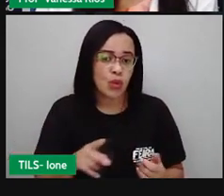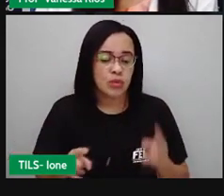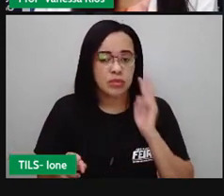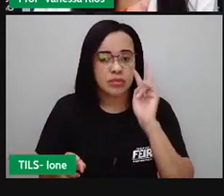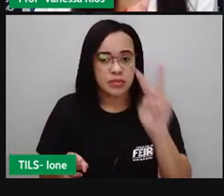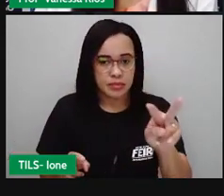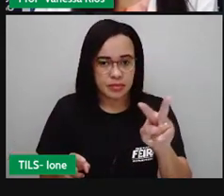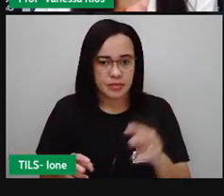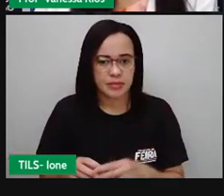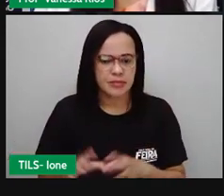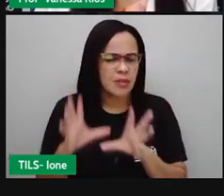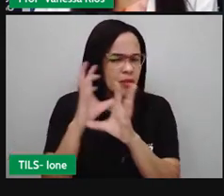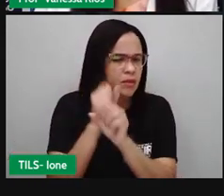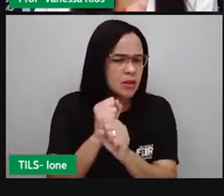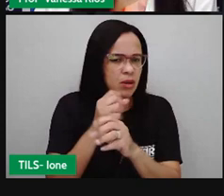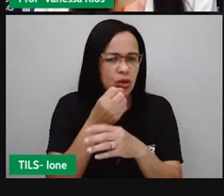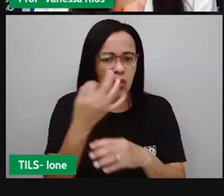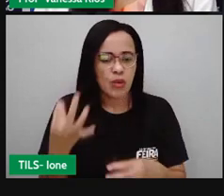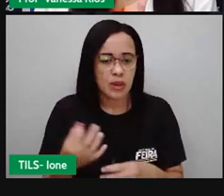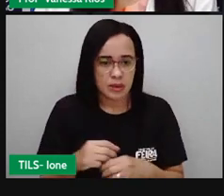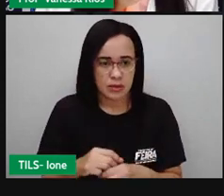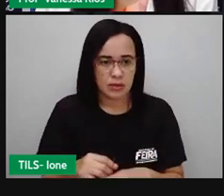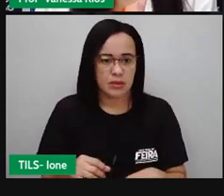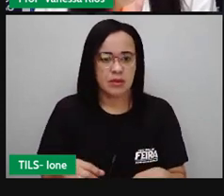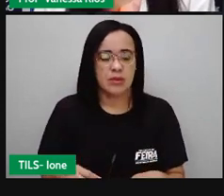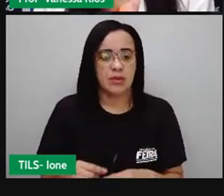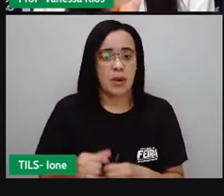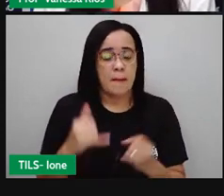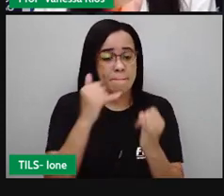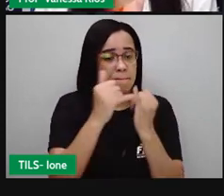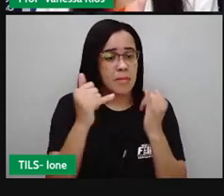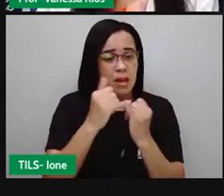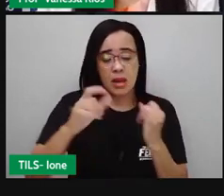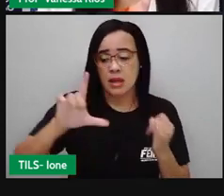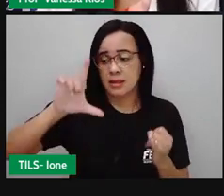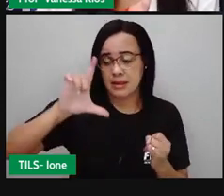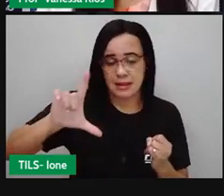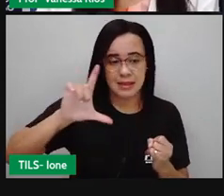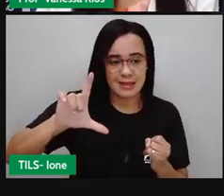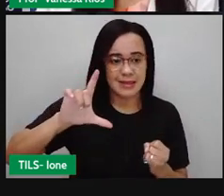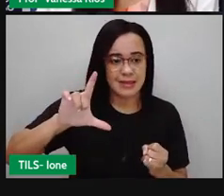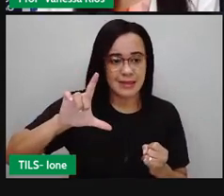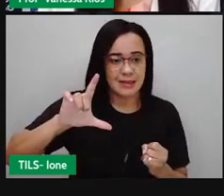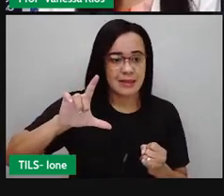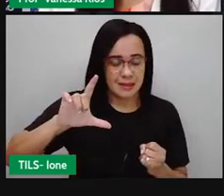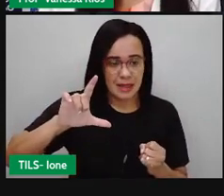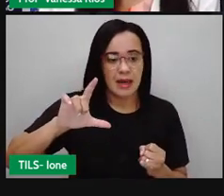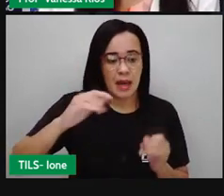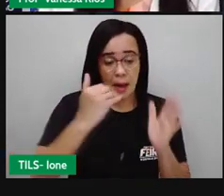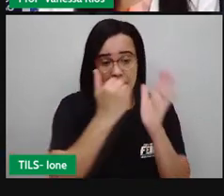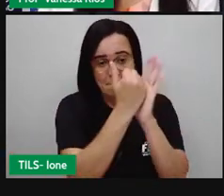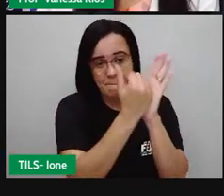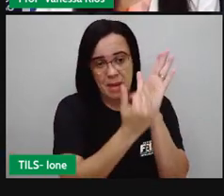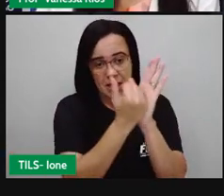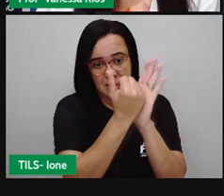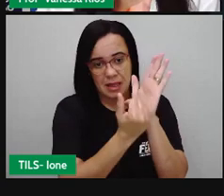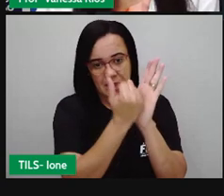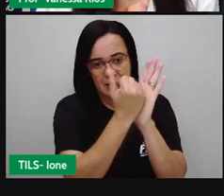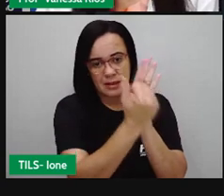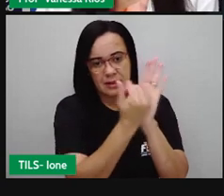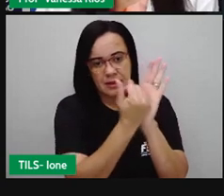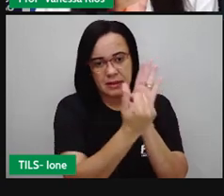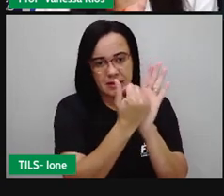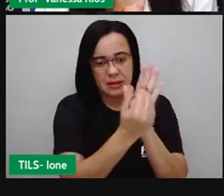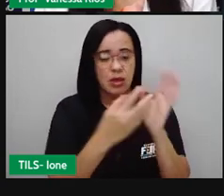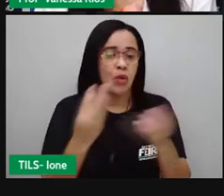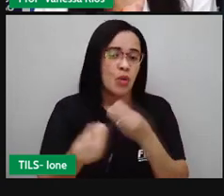cálculo. A gente sabe que meio litro corresponde a metade, né? Metade de um litro. Se eu